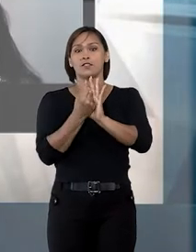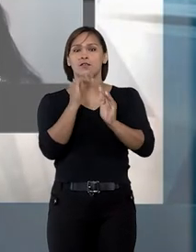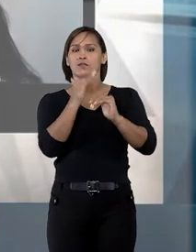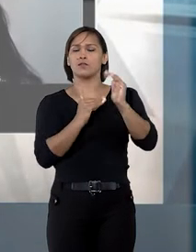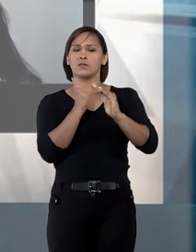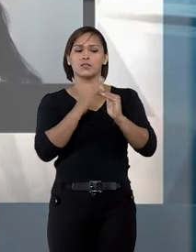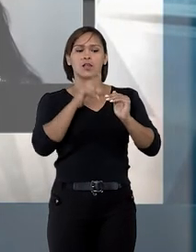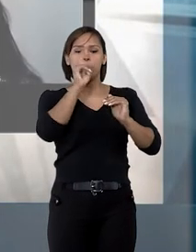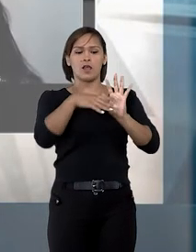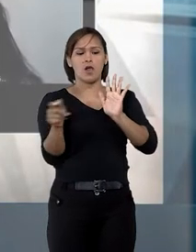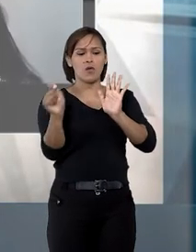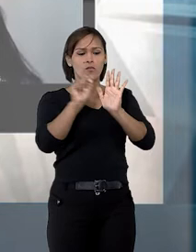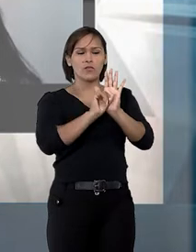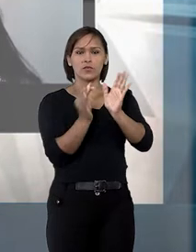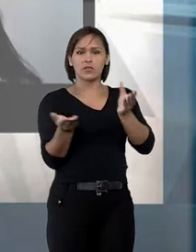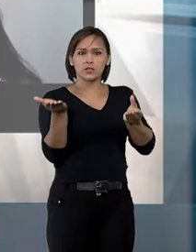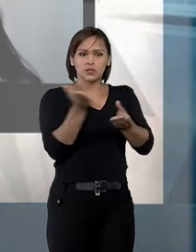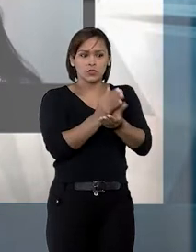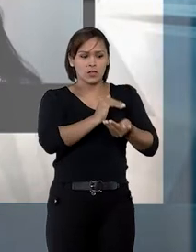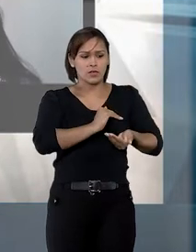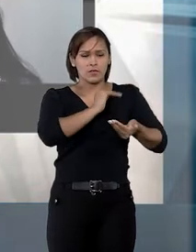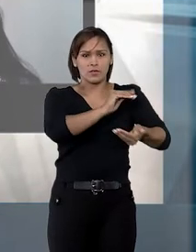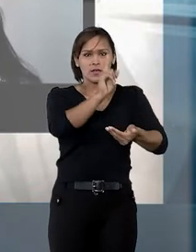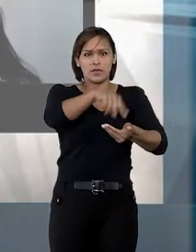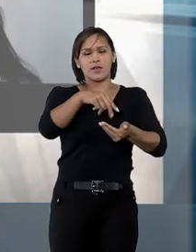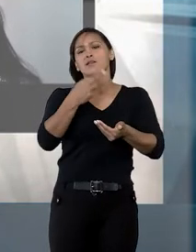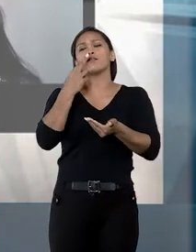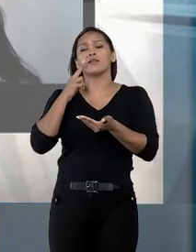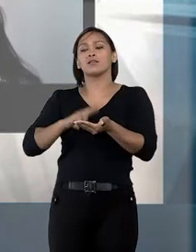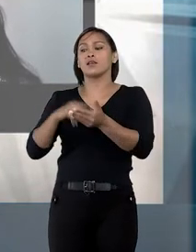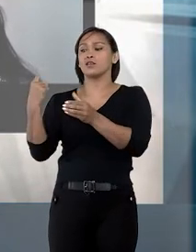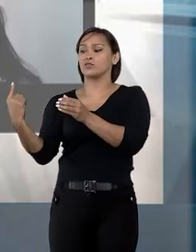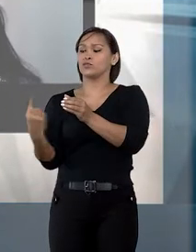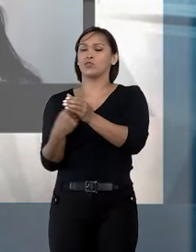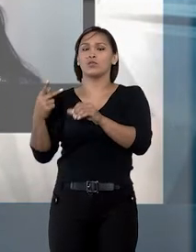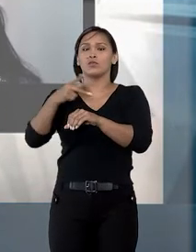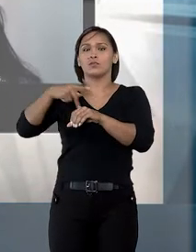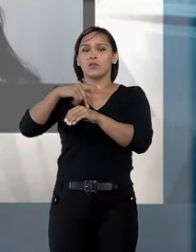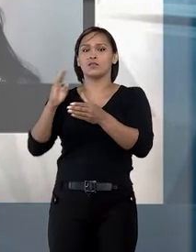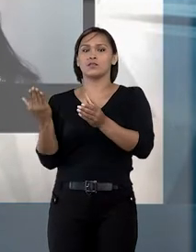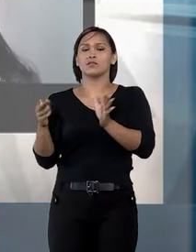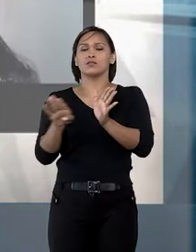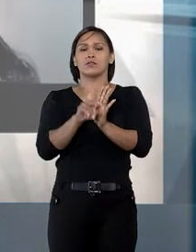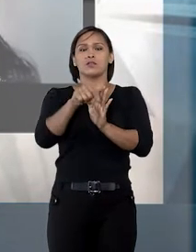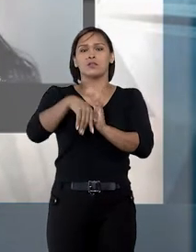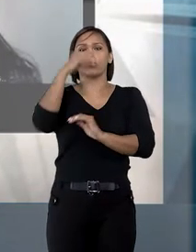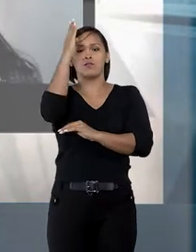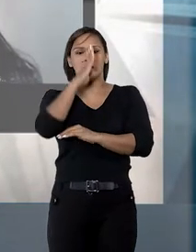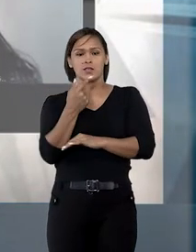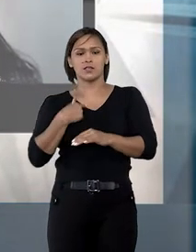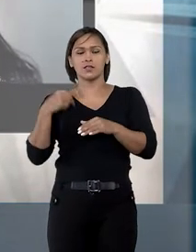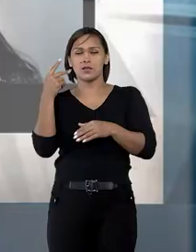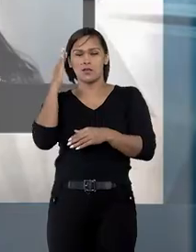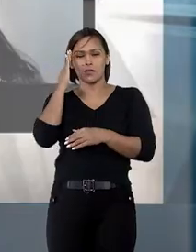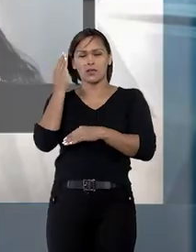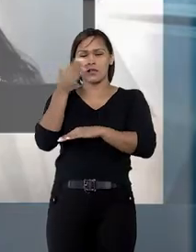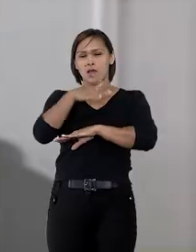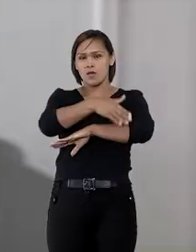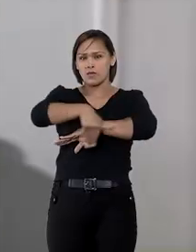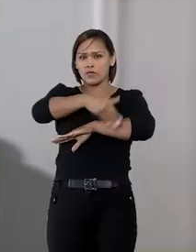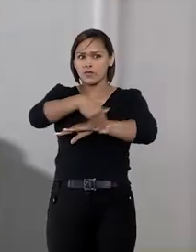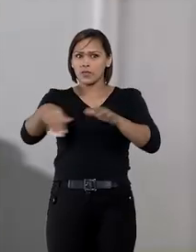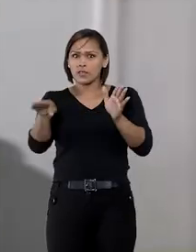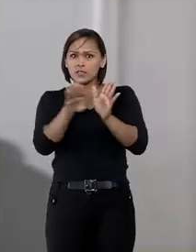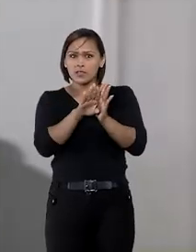competência no local de destino da droga quando houver postagem do exterior para o Brasil com o conhecimento do endereço designado para entrega,